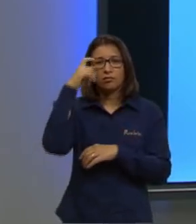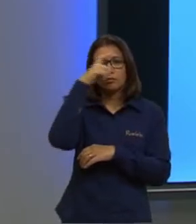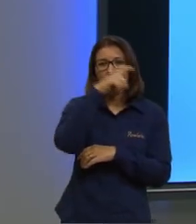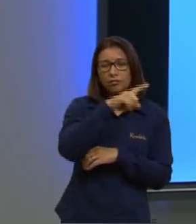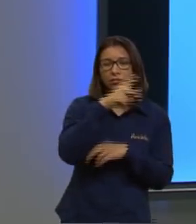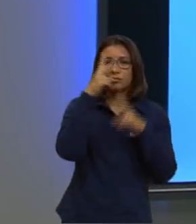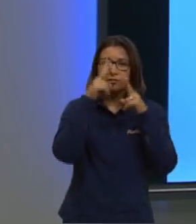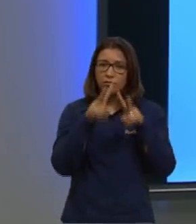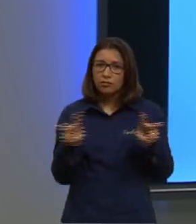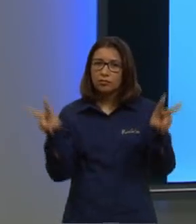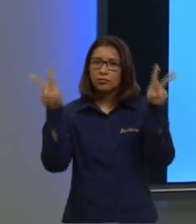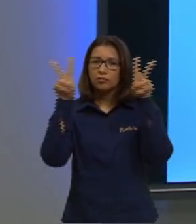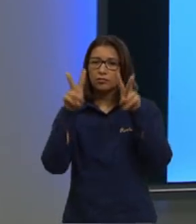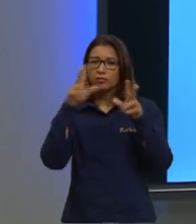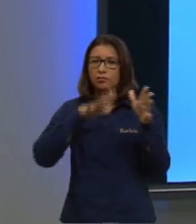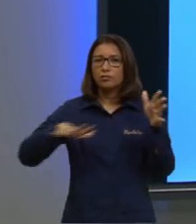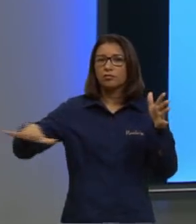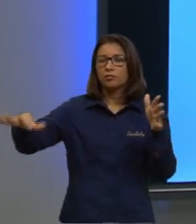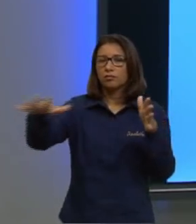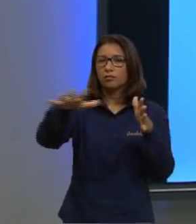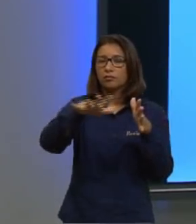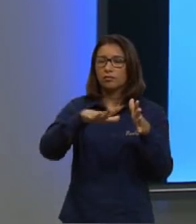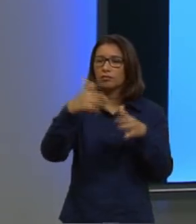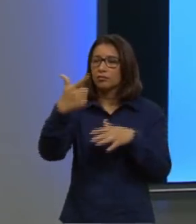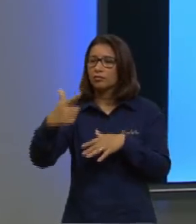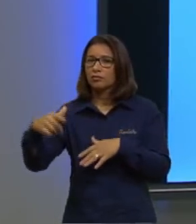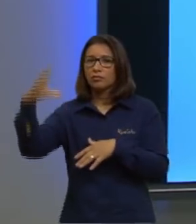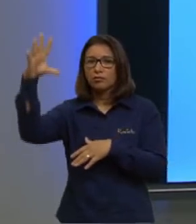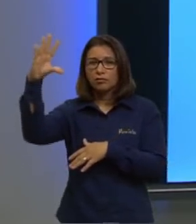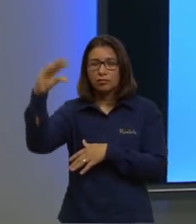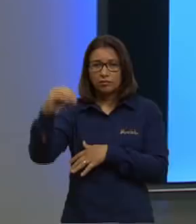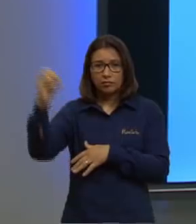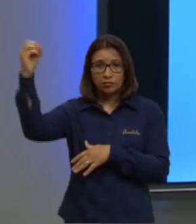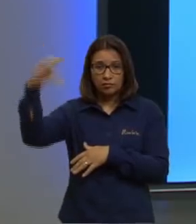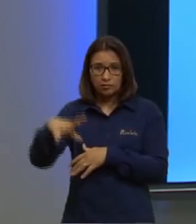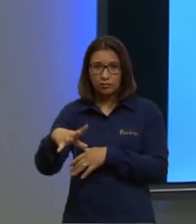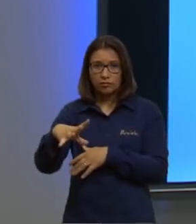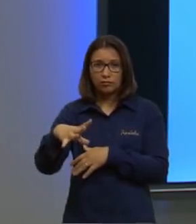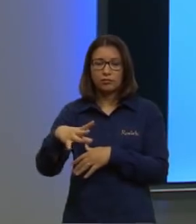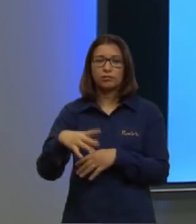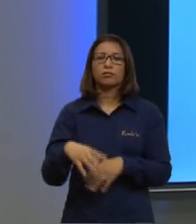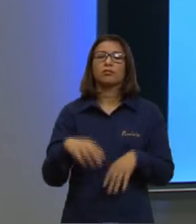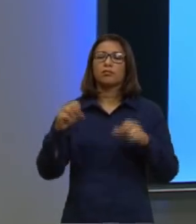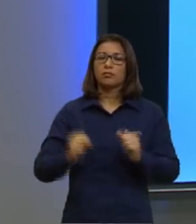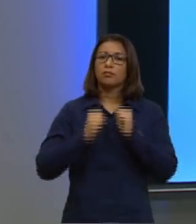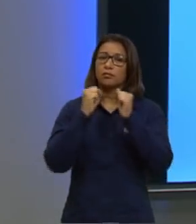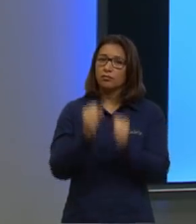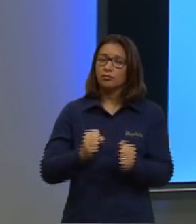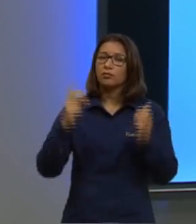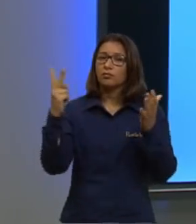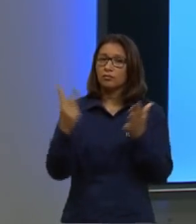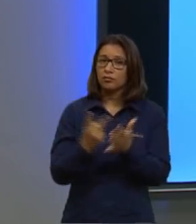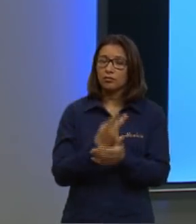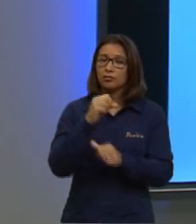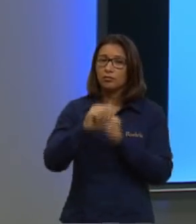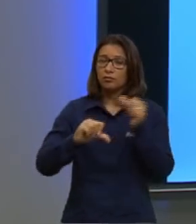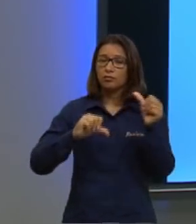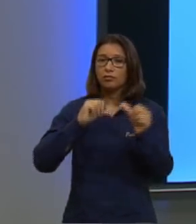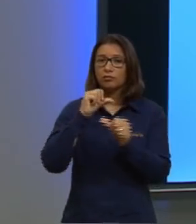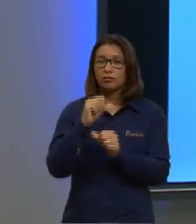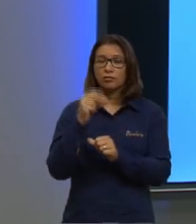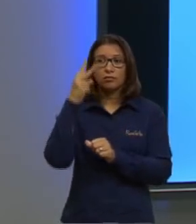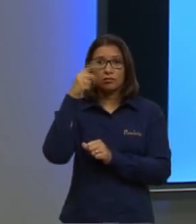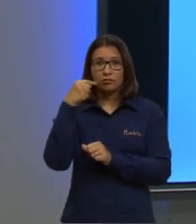de se enxergar em ambientes com baixa luminosidade. Sua ocorrência pode estar relacionada a uma alteração ocular